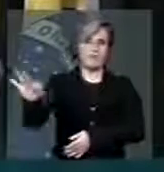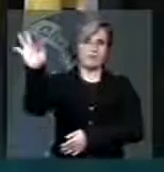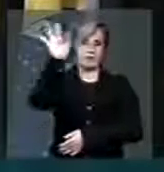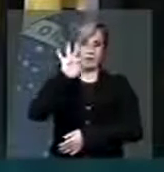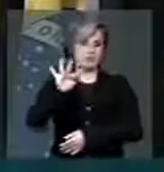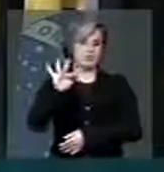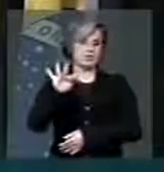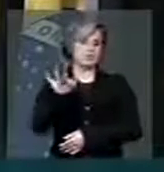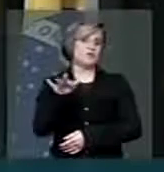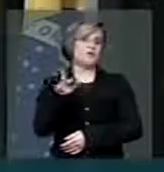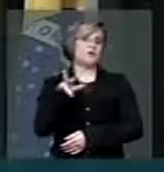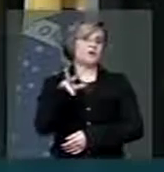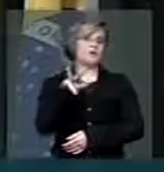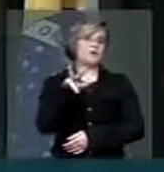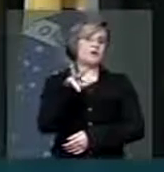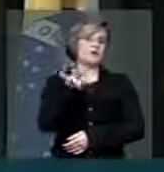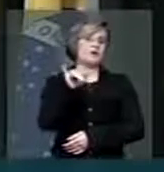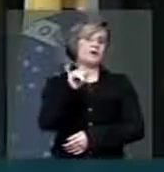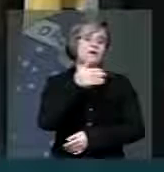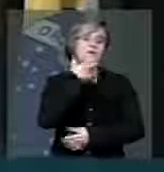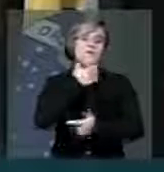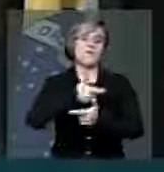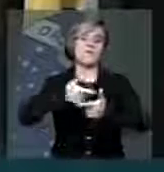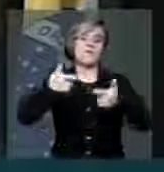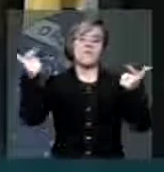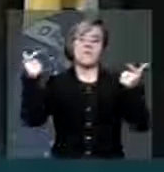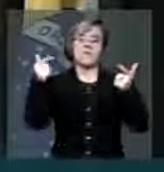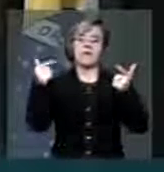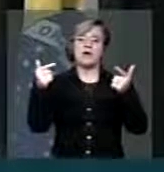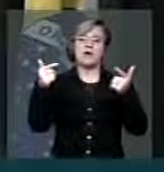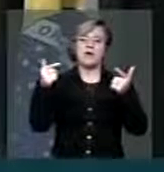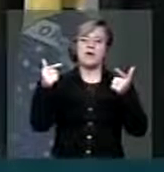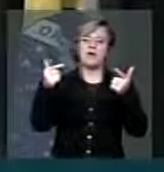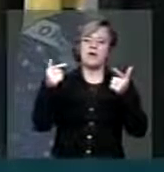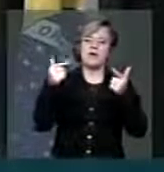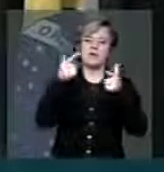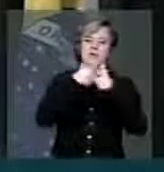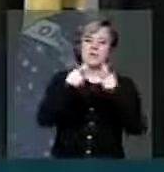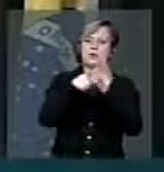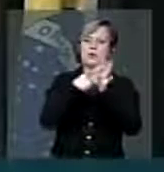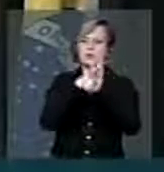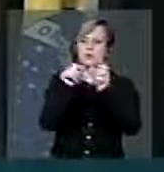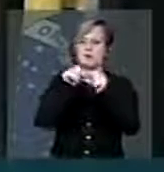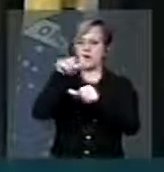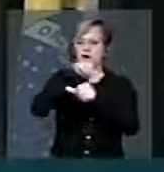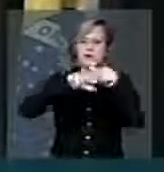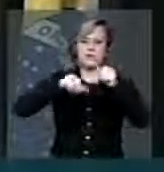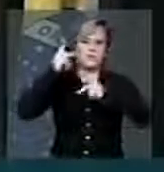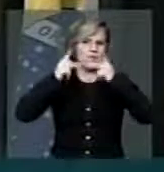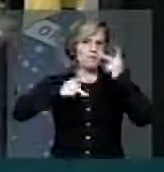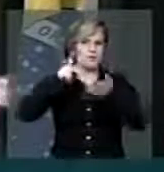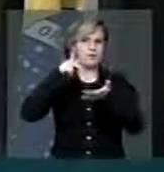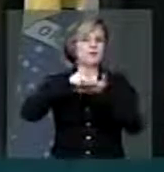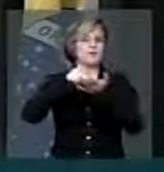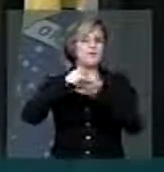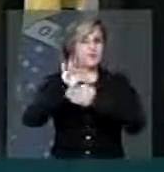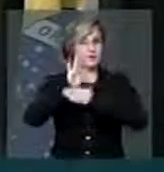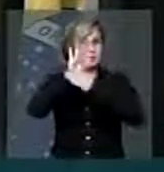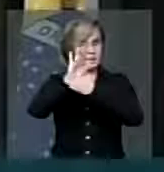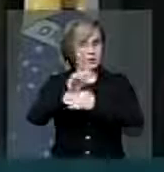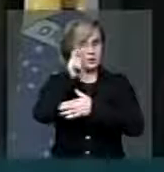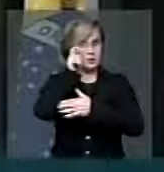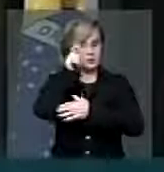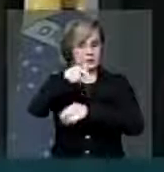ou será o maior item para fazermos uma reforma política que realmente atenda aos interesses da